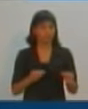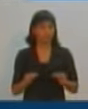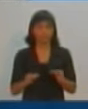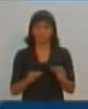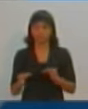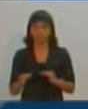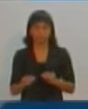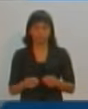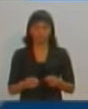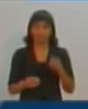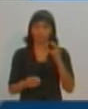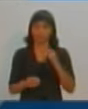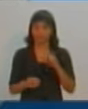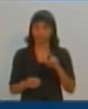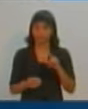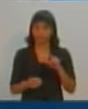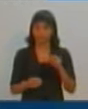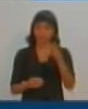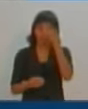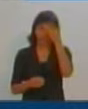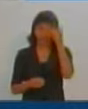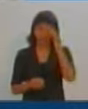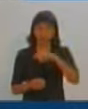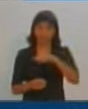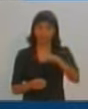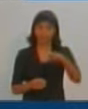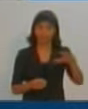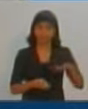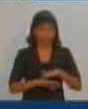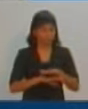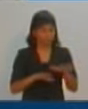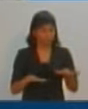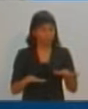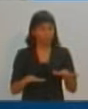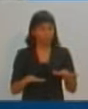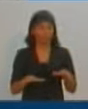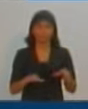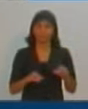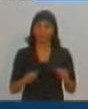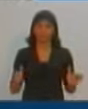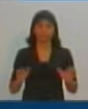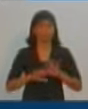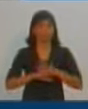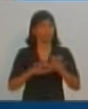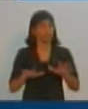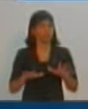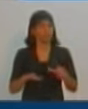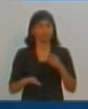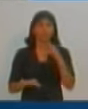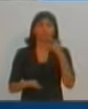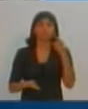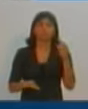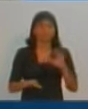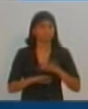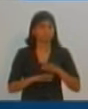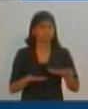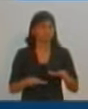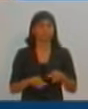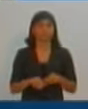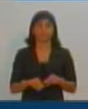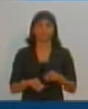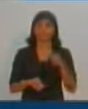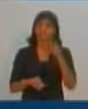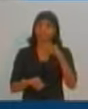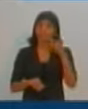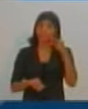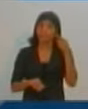avisa a população desde o início. Não, resolveu, por exemplo, eliminar o festival de teatro 15 dias antes do prazo. Teve